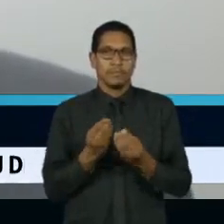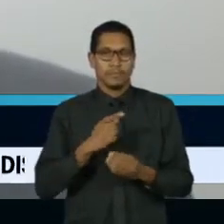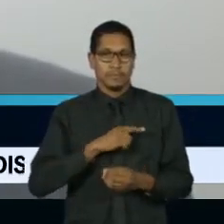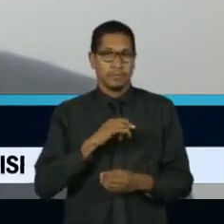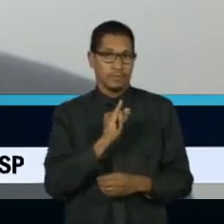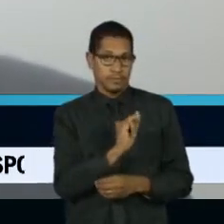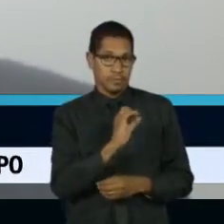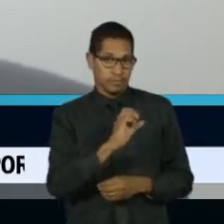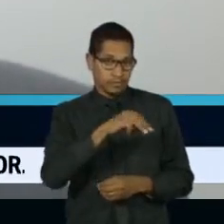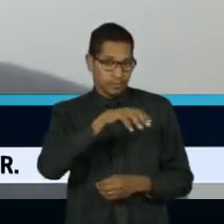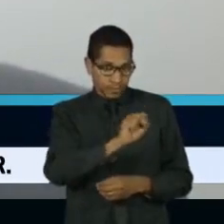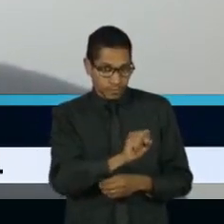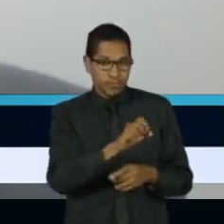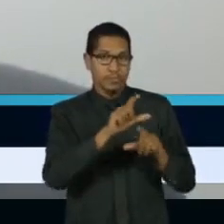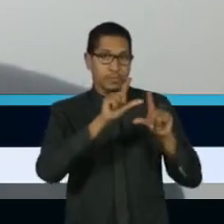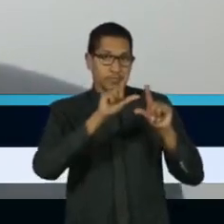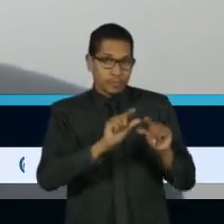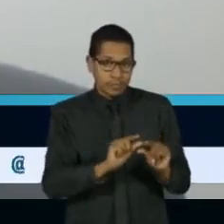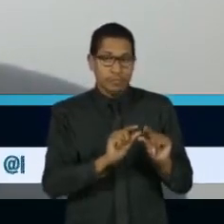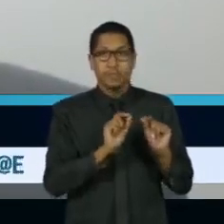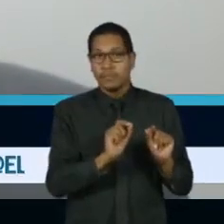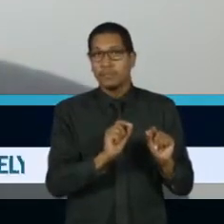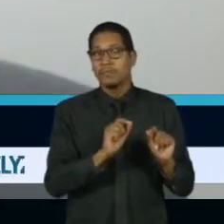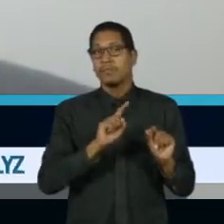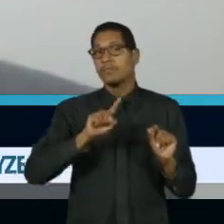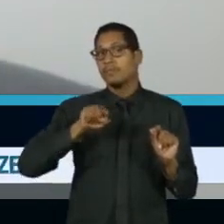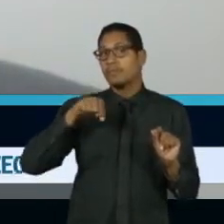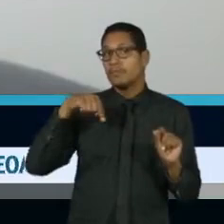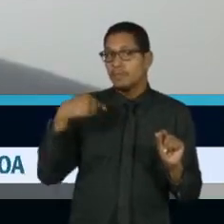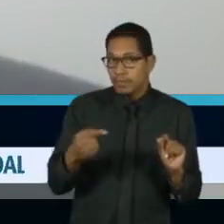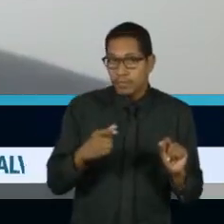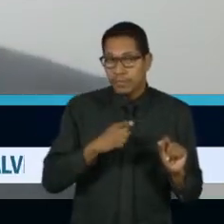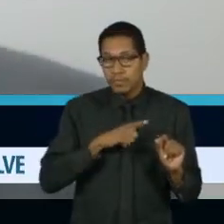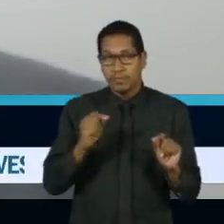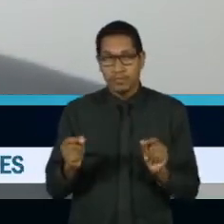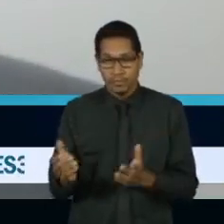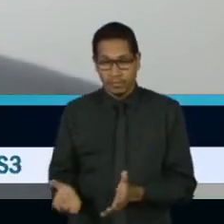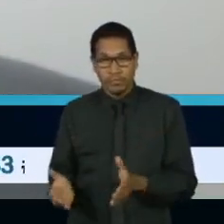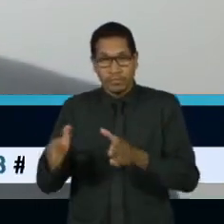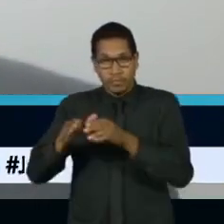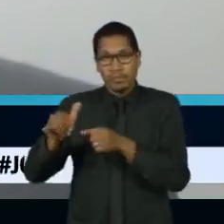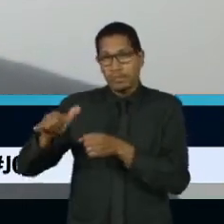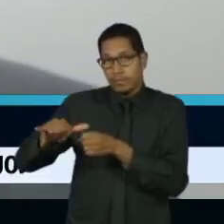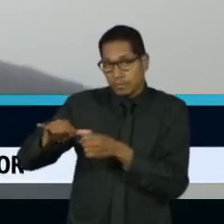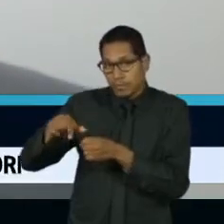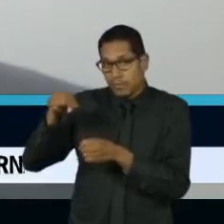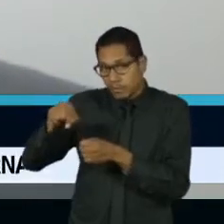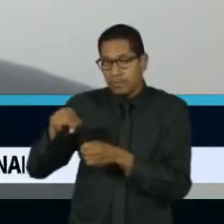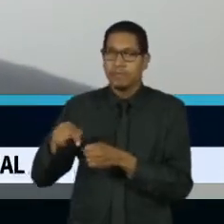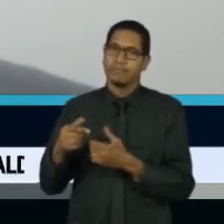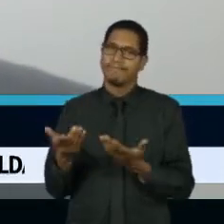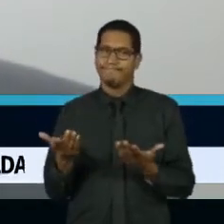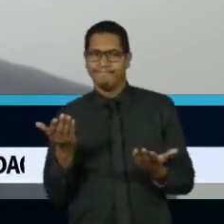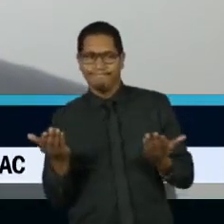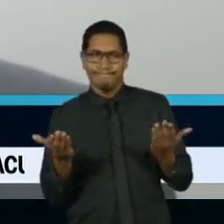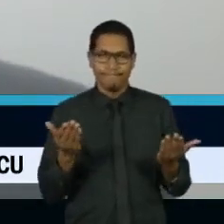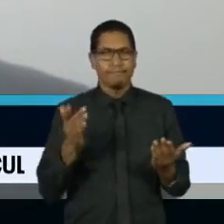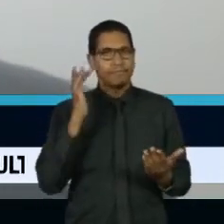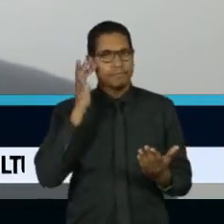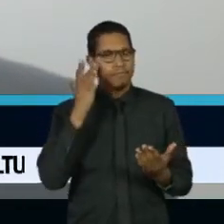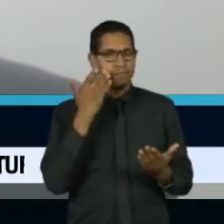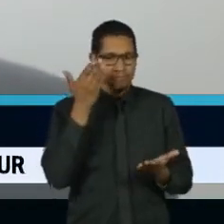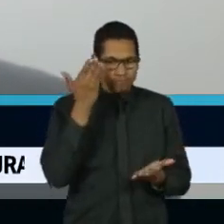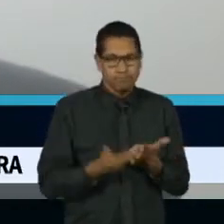E vem um aumento do barril de petróleo, pode ser que se perca esta